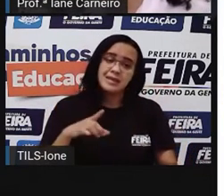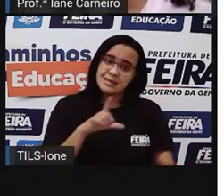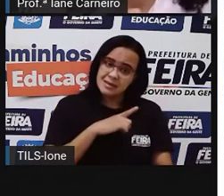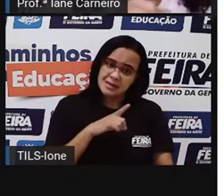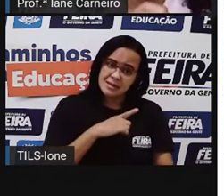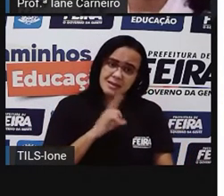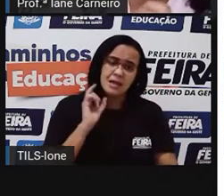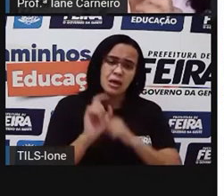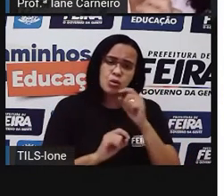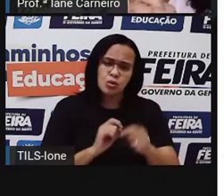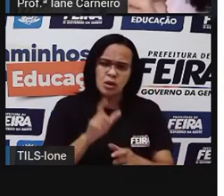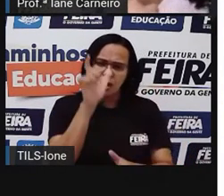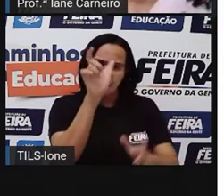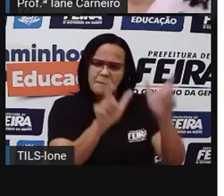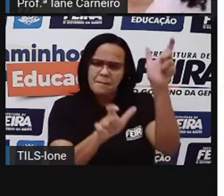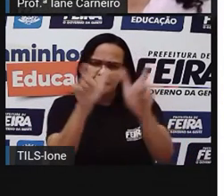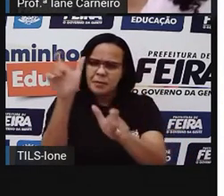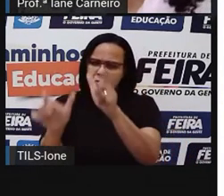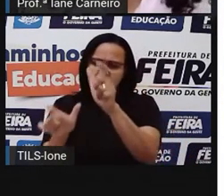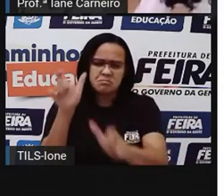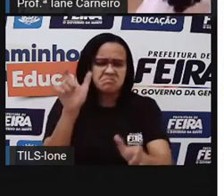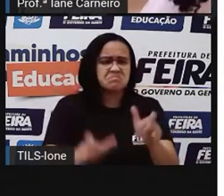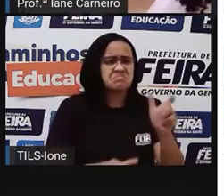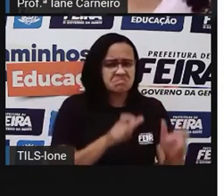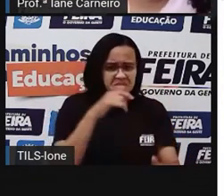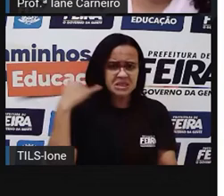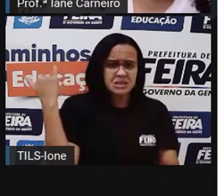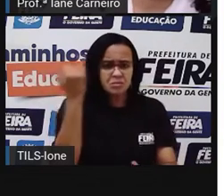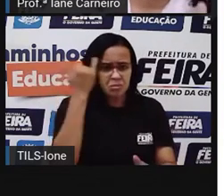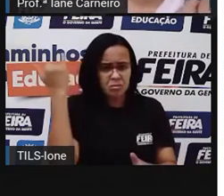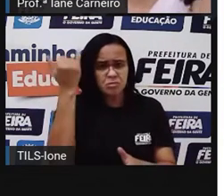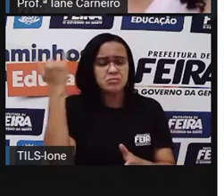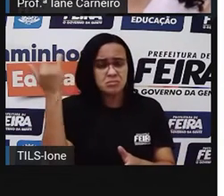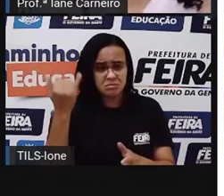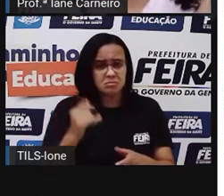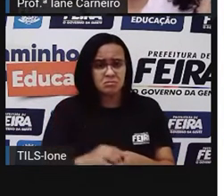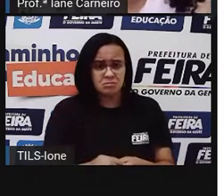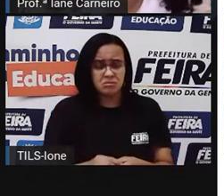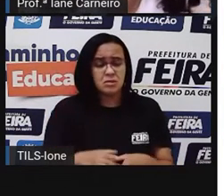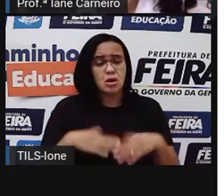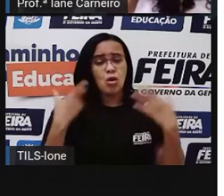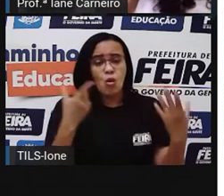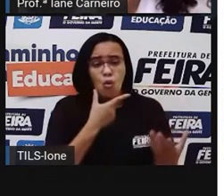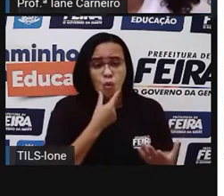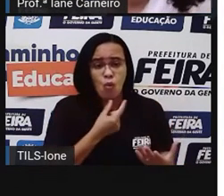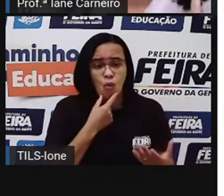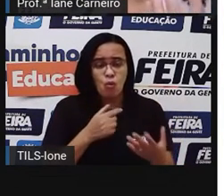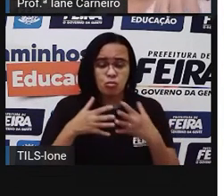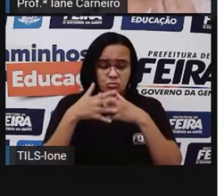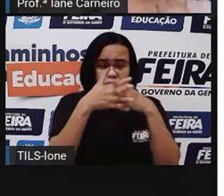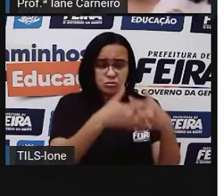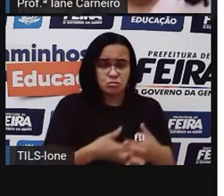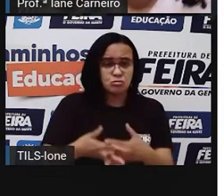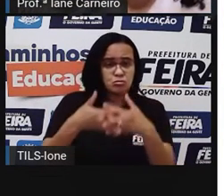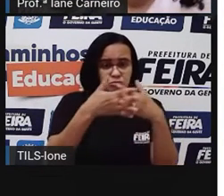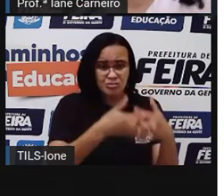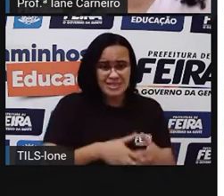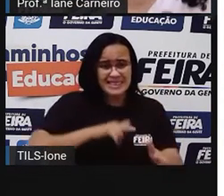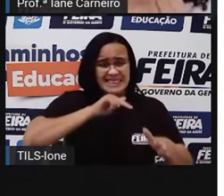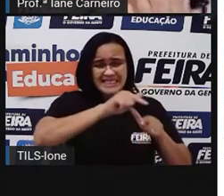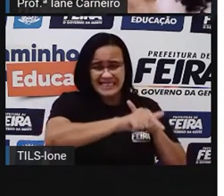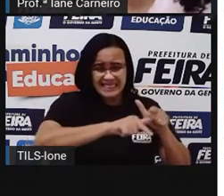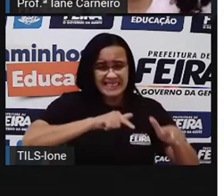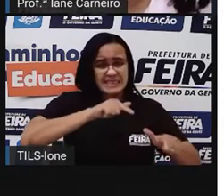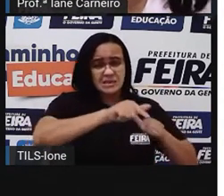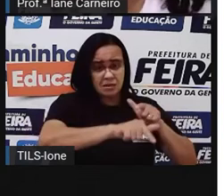personagens muito importantes, né? Então, existem os caminhoneiros, existem os produtores, né? Nós, clientes,